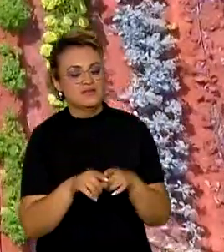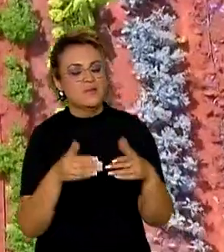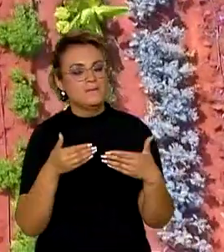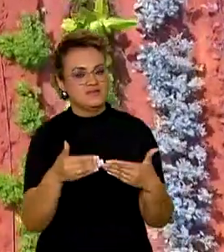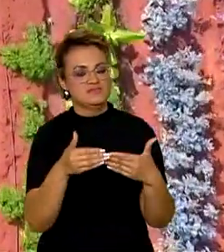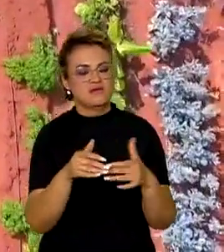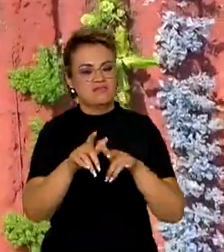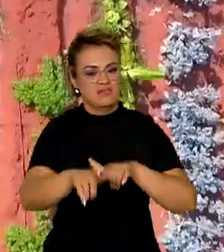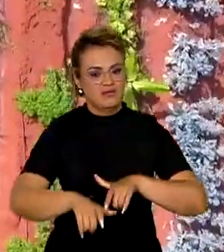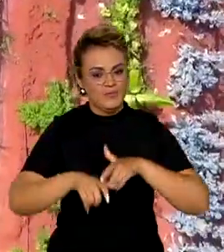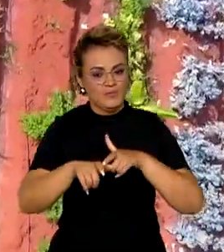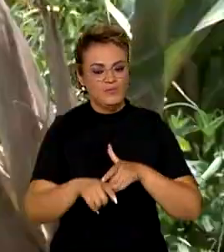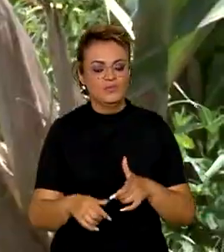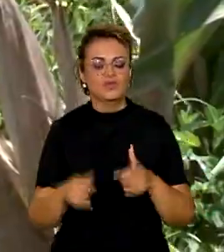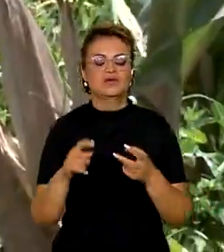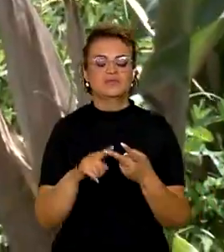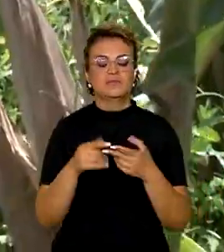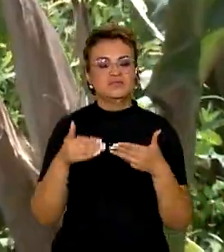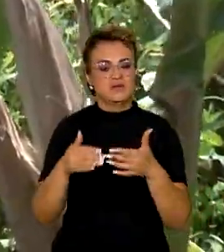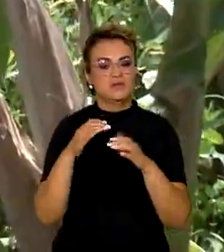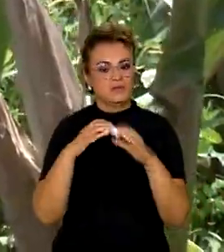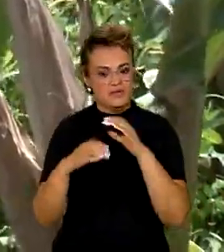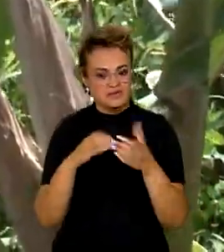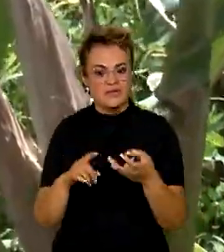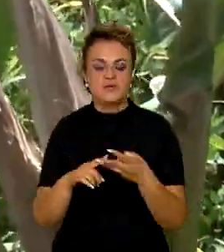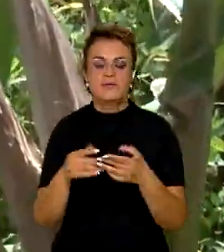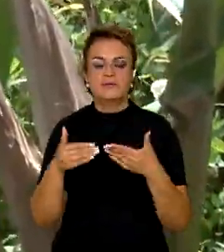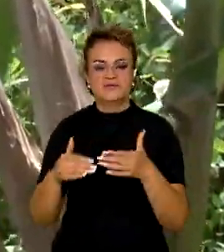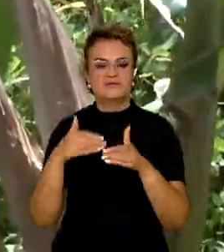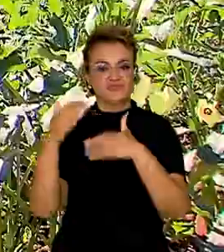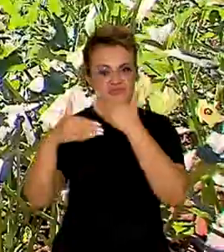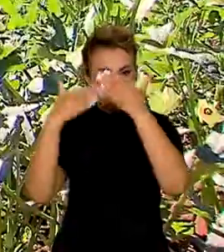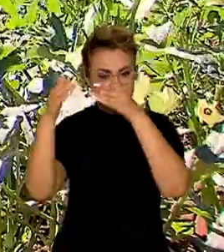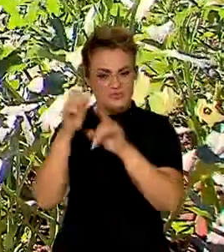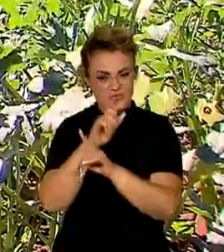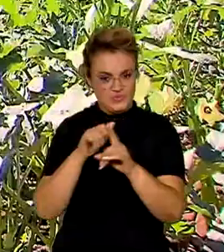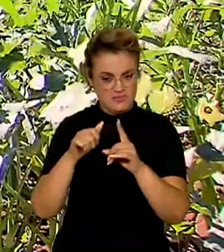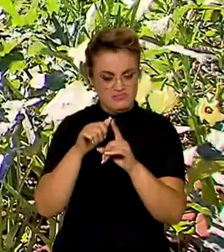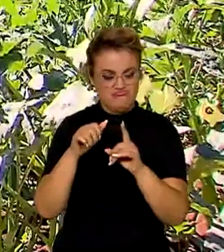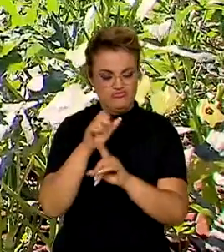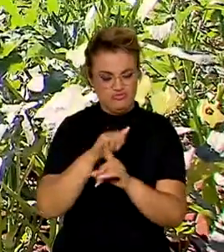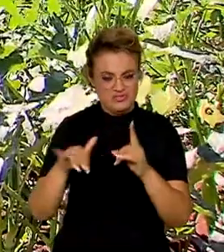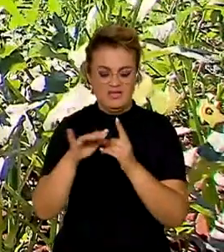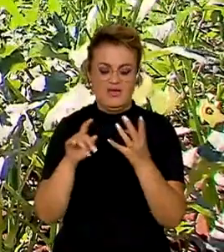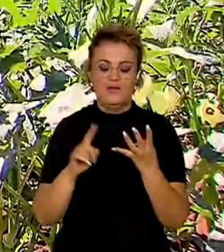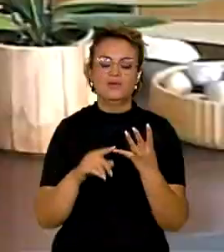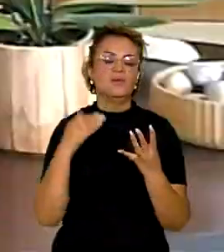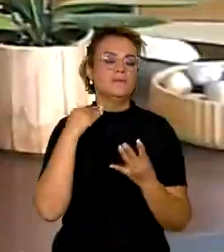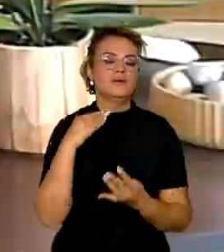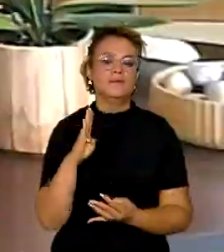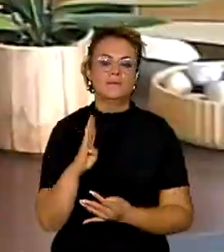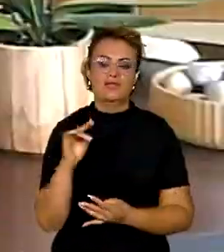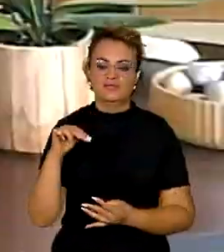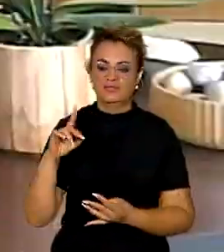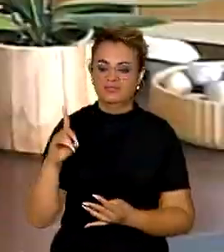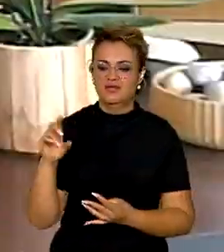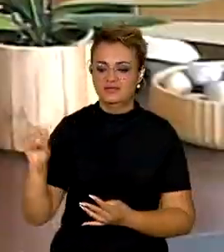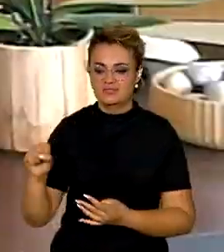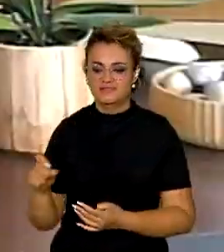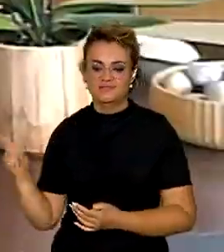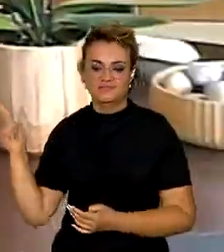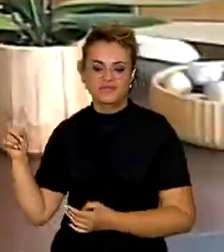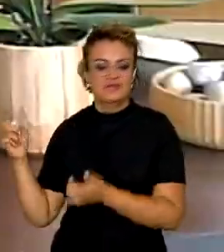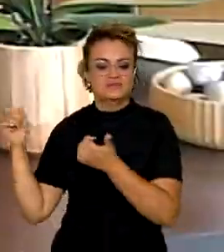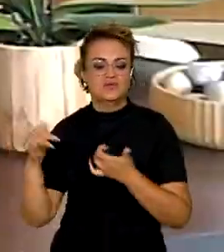Ministério da Agricultura, o das Comunicações, o do Desenvolvimento Social e o BNDES. Nós conseguimos uma